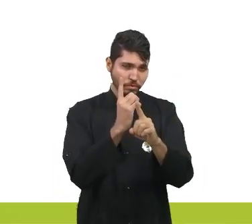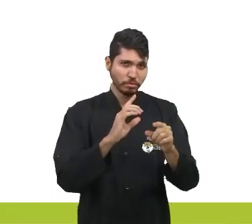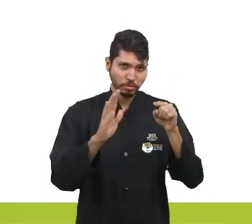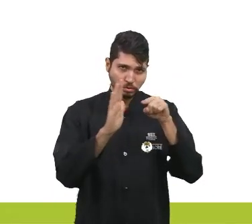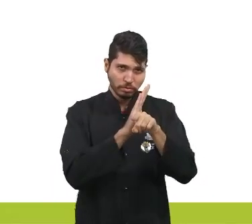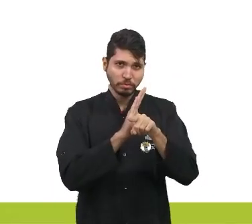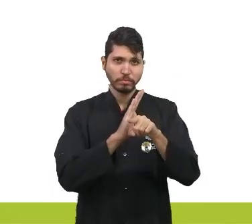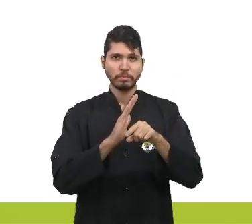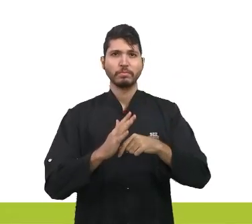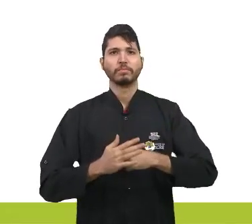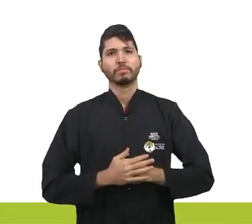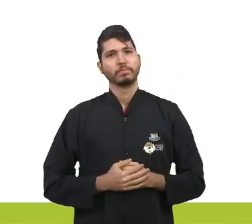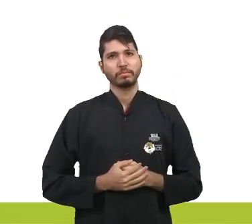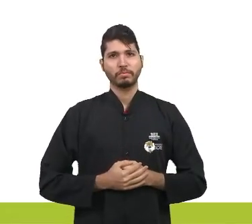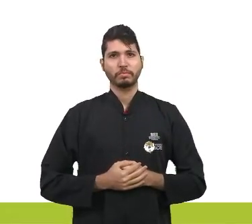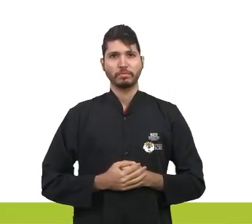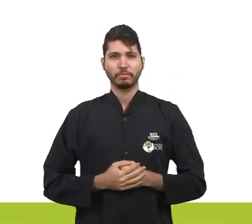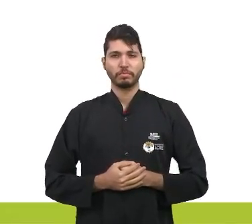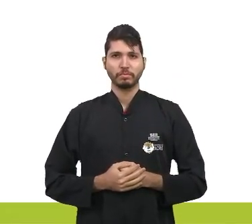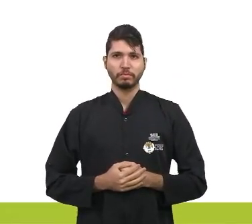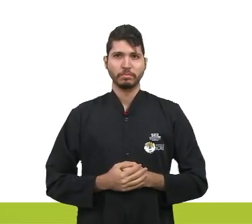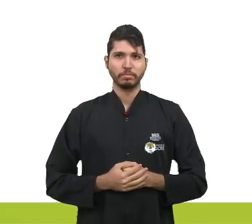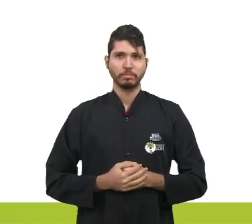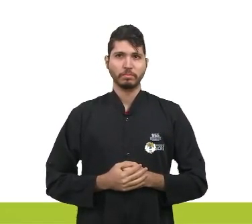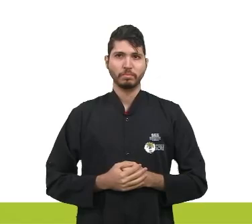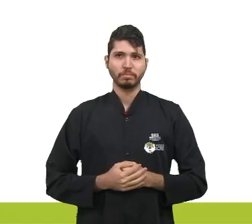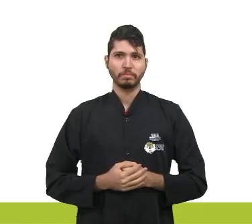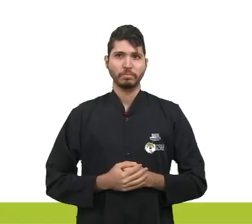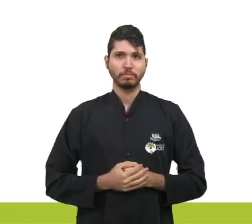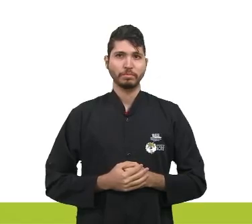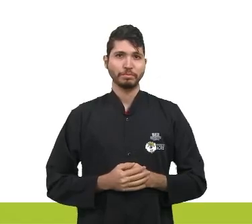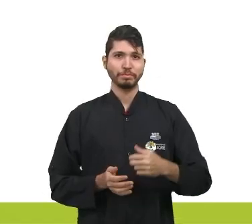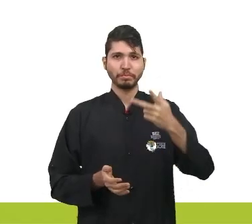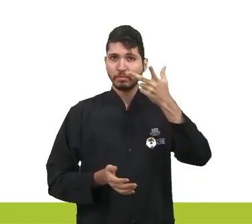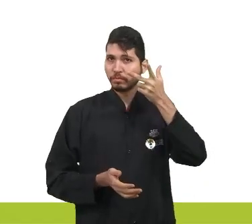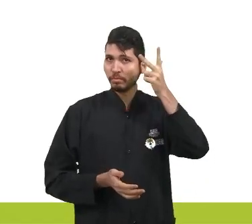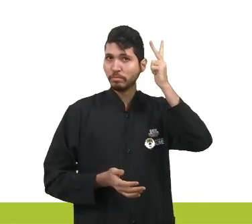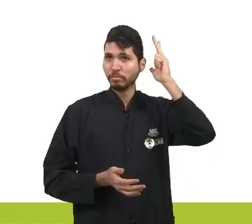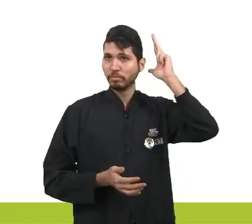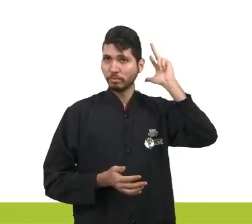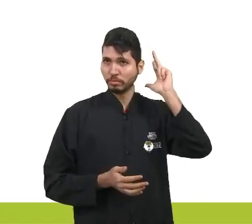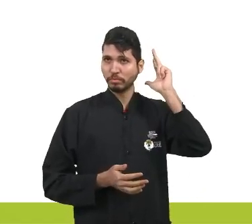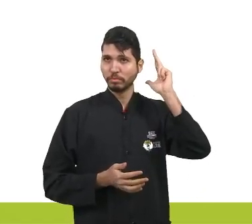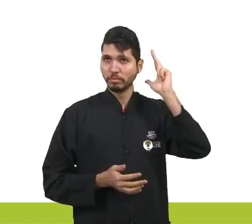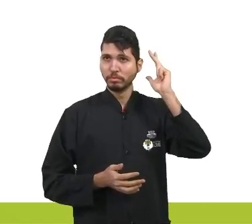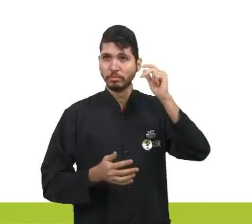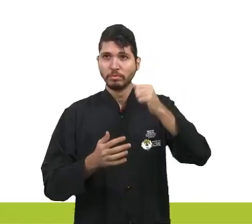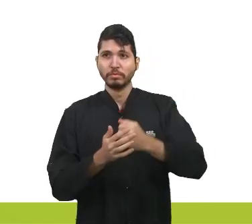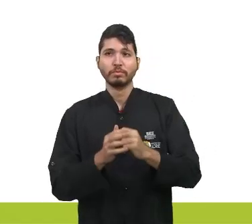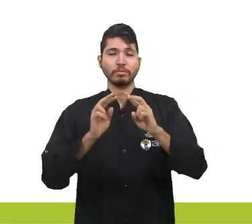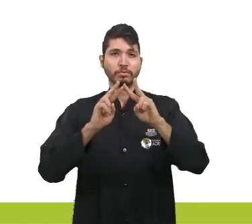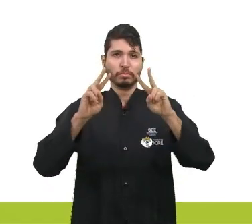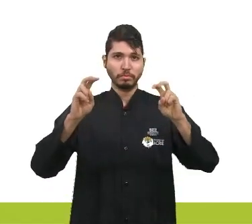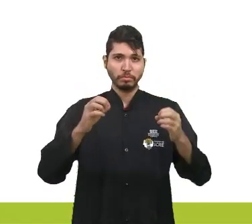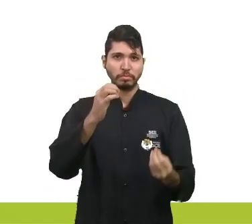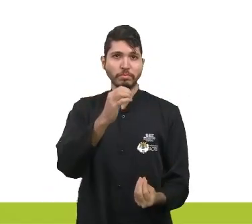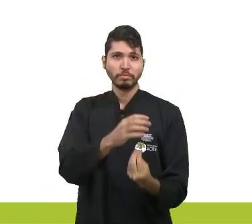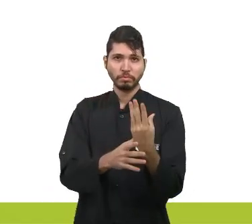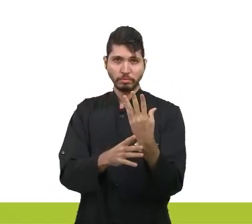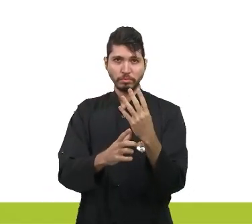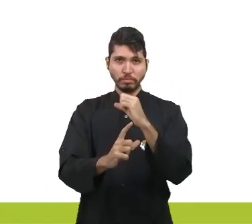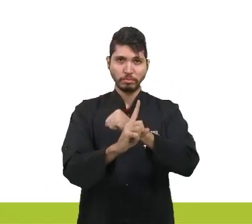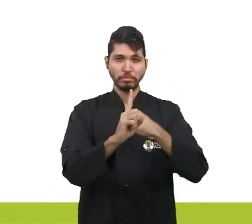questão quer de nós. De acordo com a abordagem de Gilberto Freire sobre a formação da